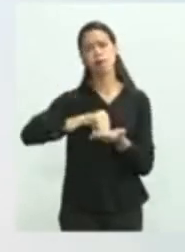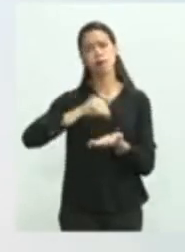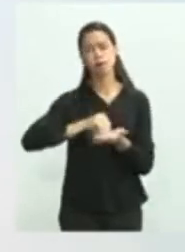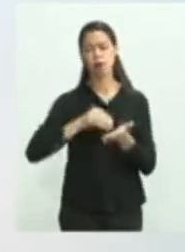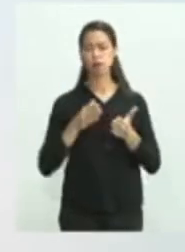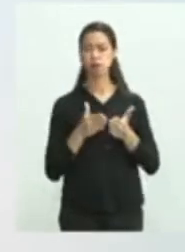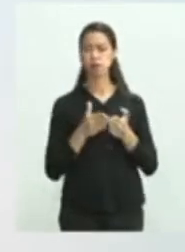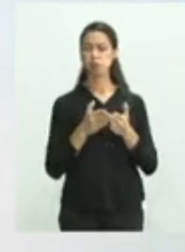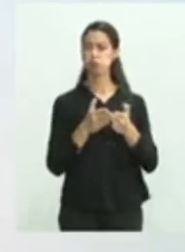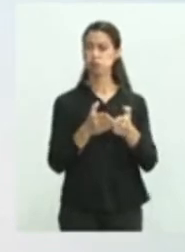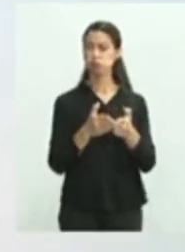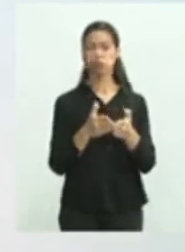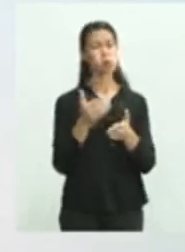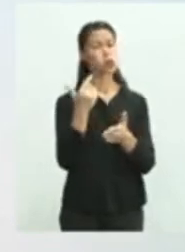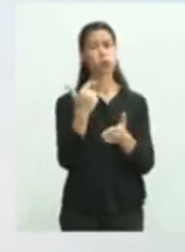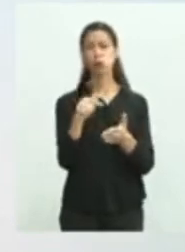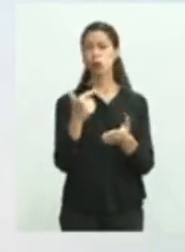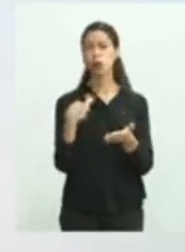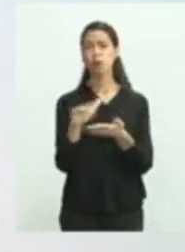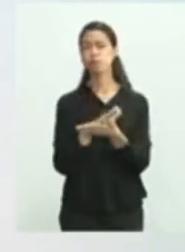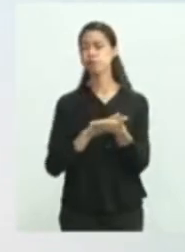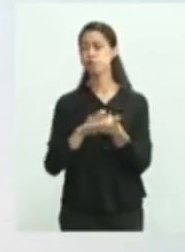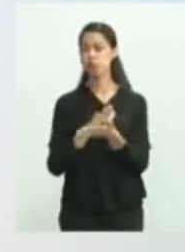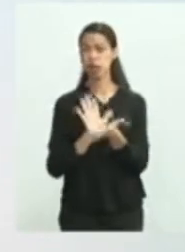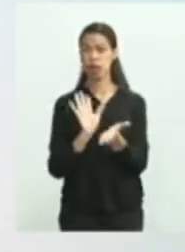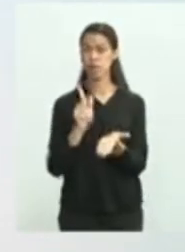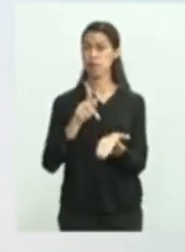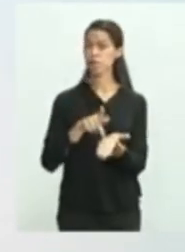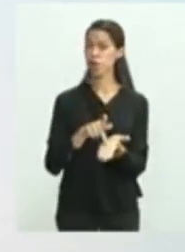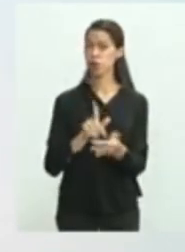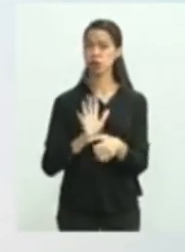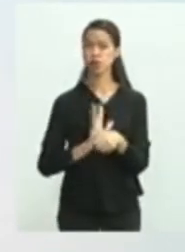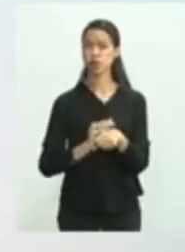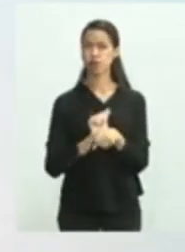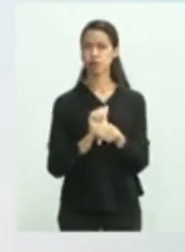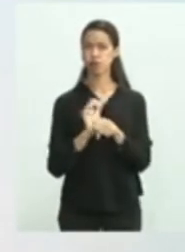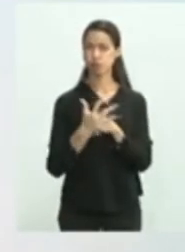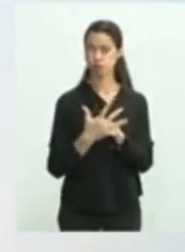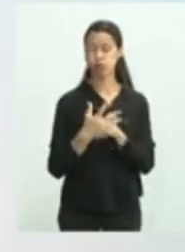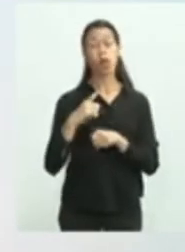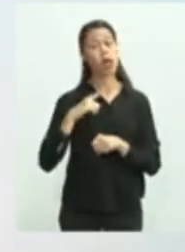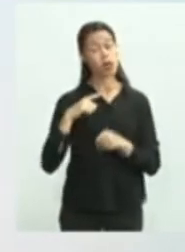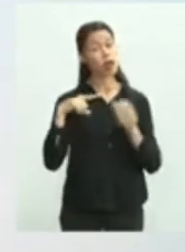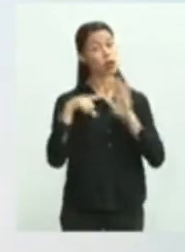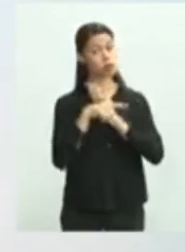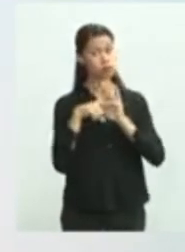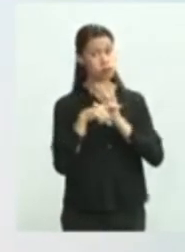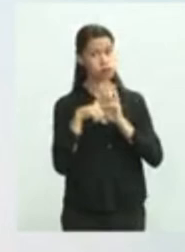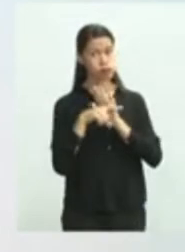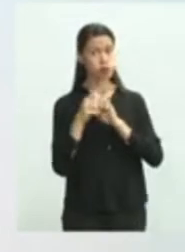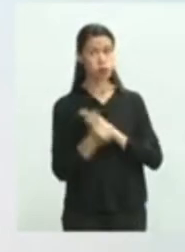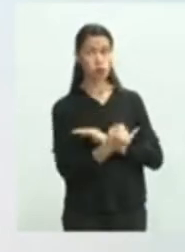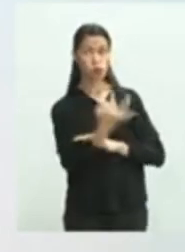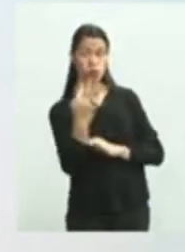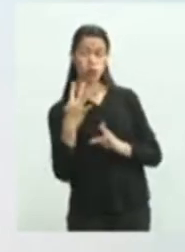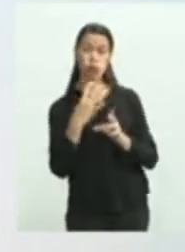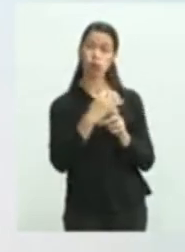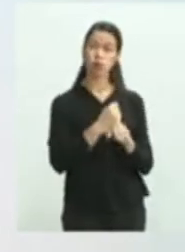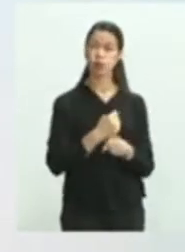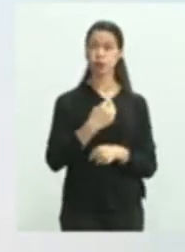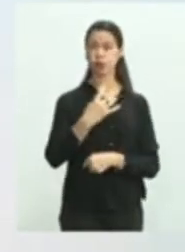com nenhum caso confirmado. Em casos em investigação, nós temos um número de 43,